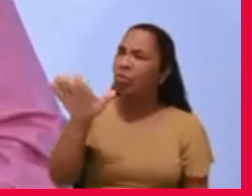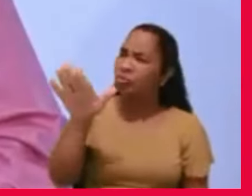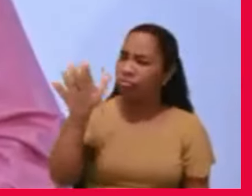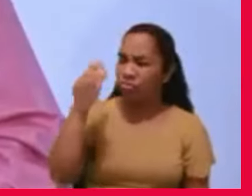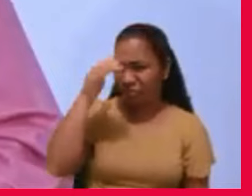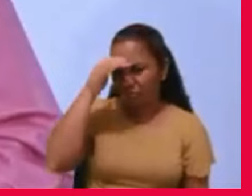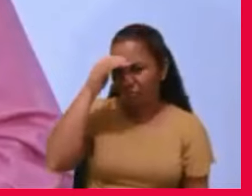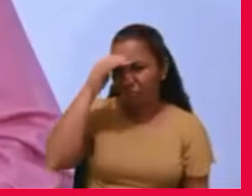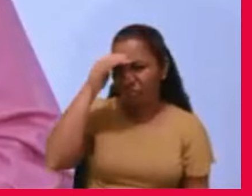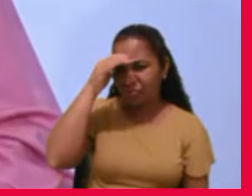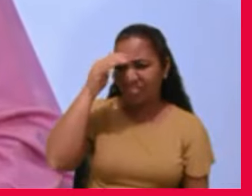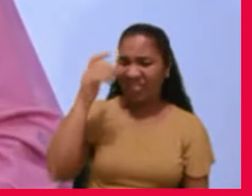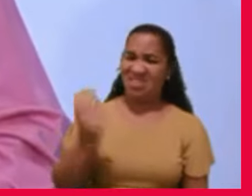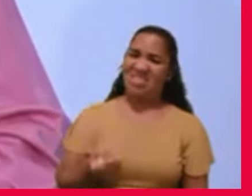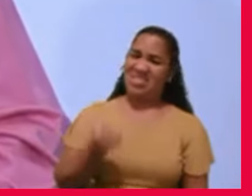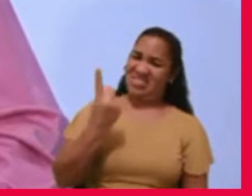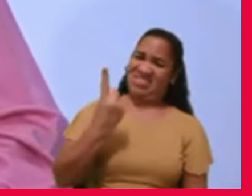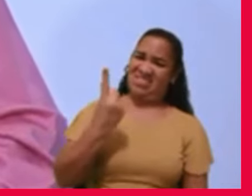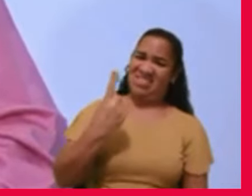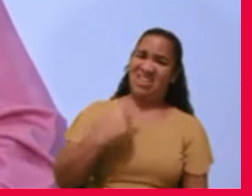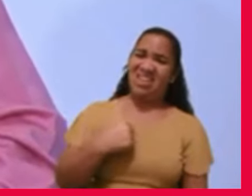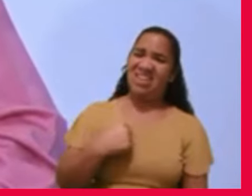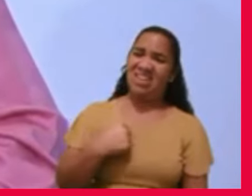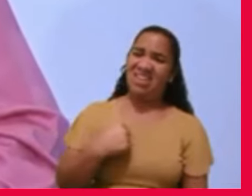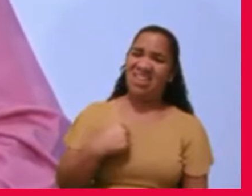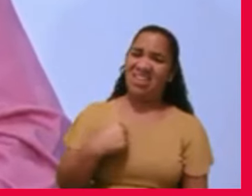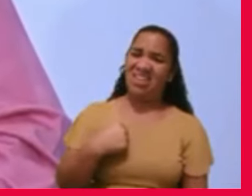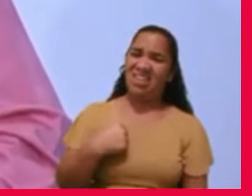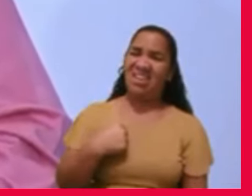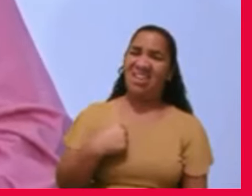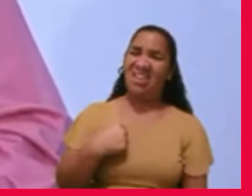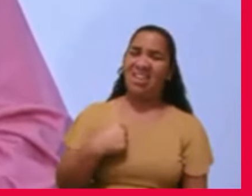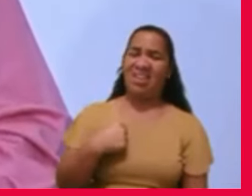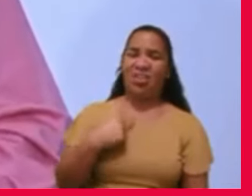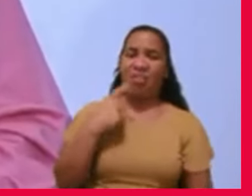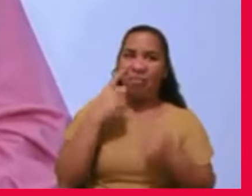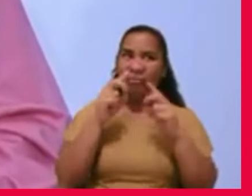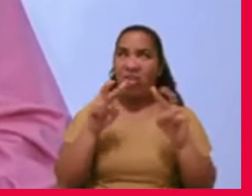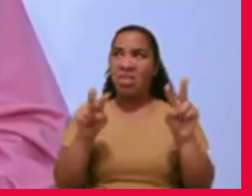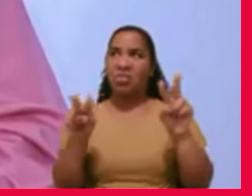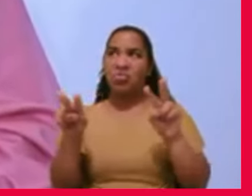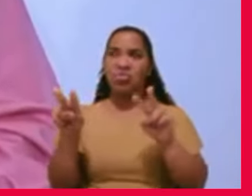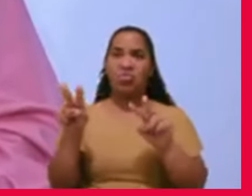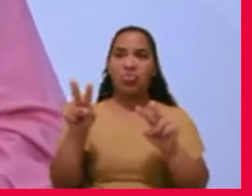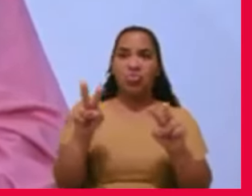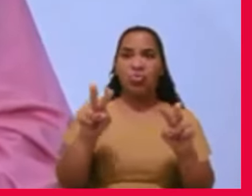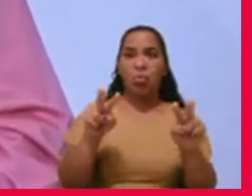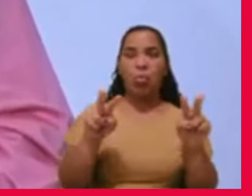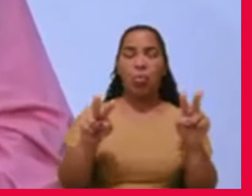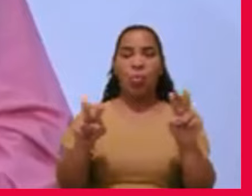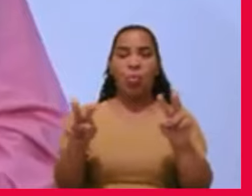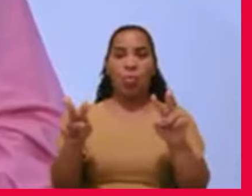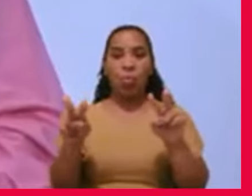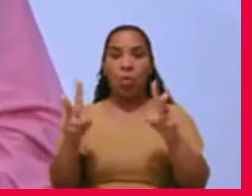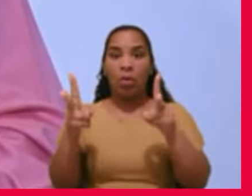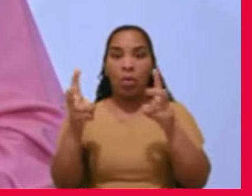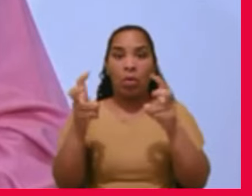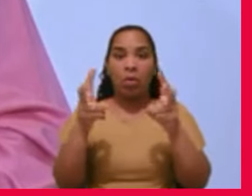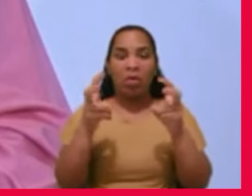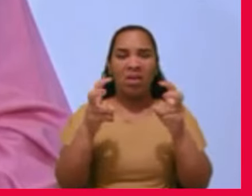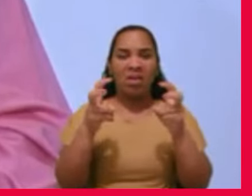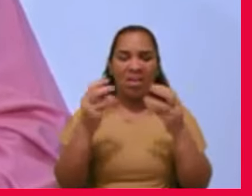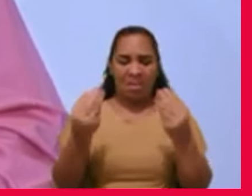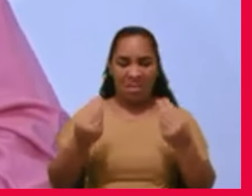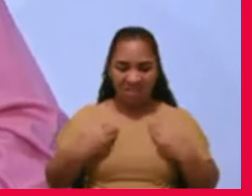estranhado, eu tenho tido umas visões oníricas, algo perturbadoras,